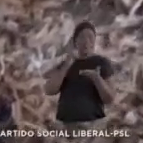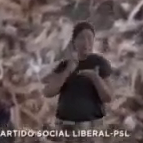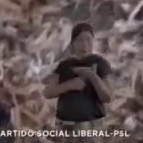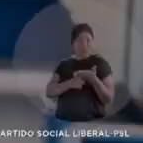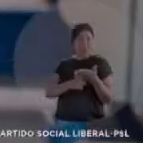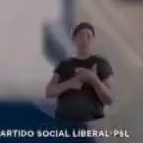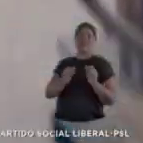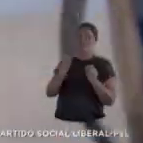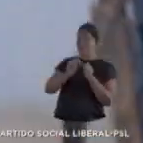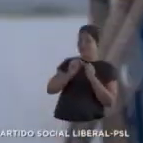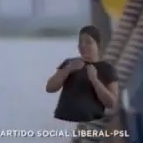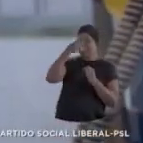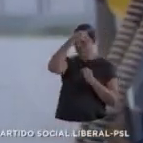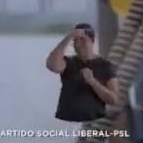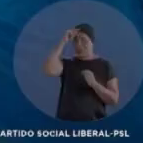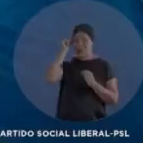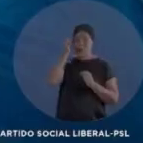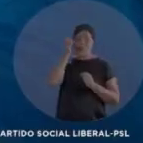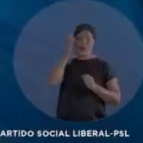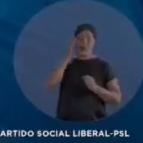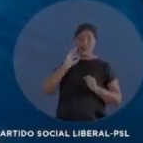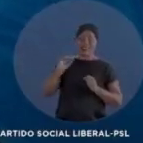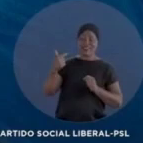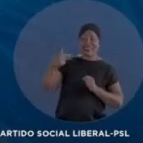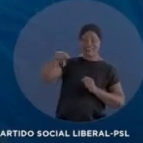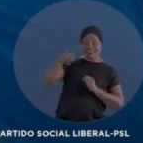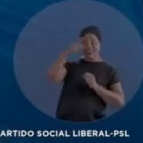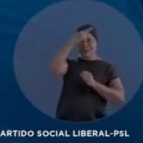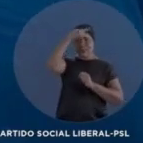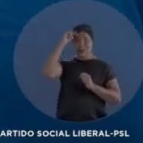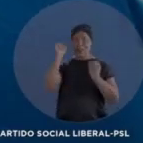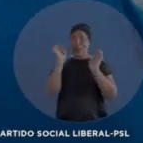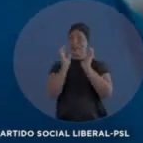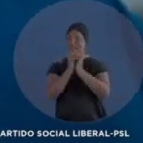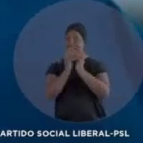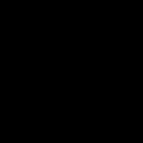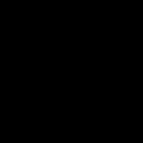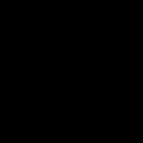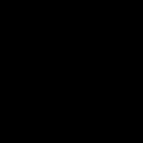E nós temos e vamos fazer Isso é um compromisso Carlos 17 Prefeito do Recife compromisso compromisso que é um compromisso